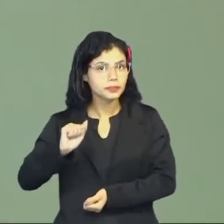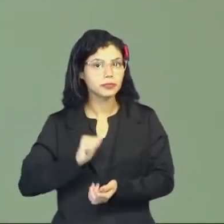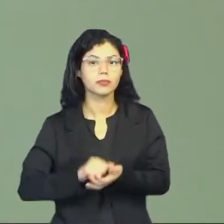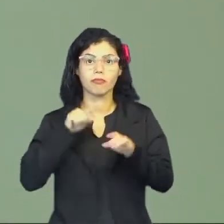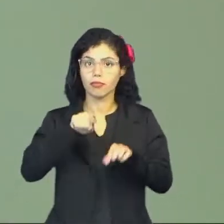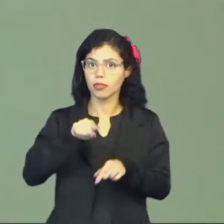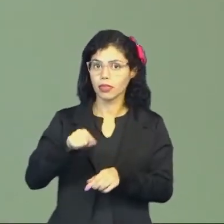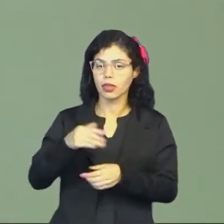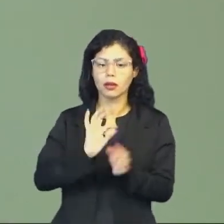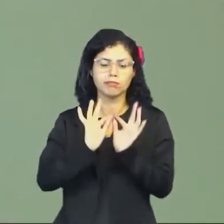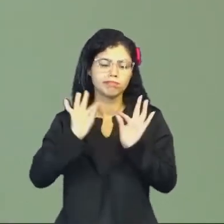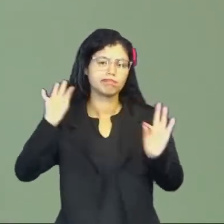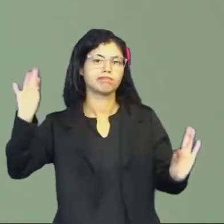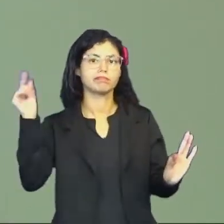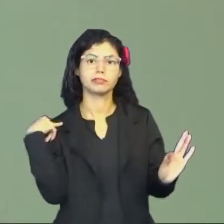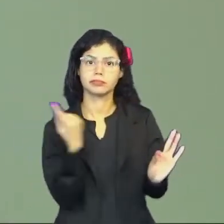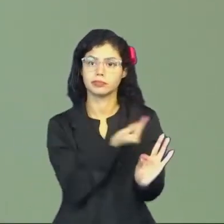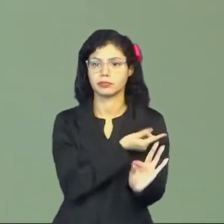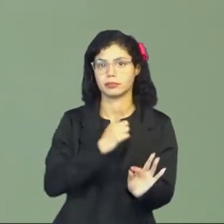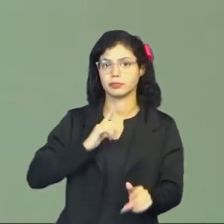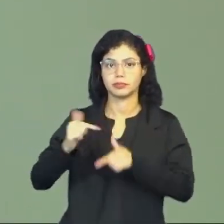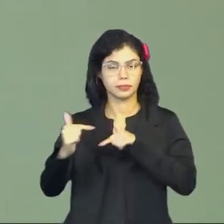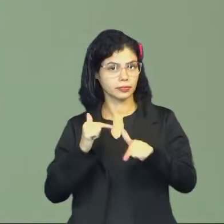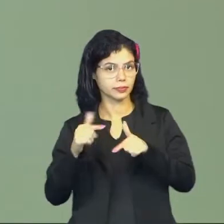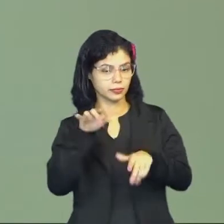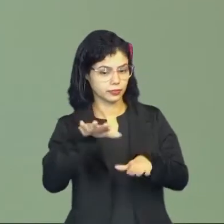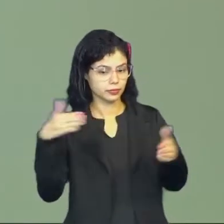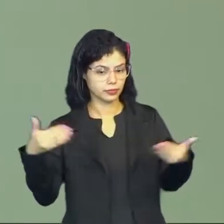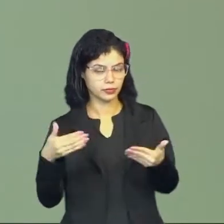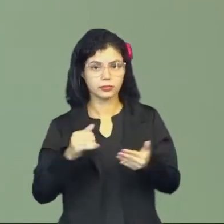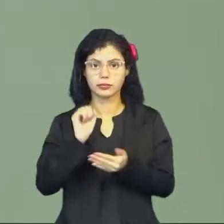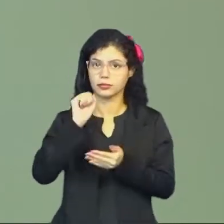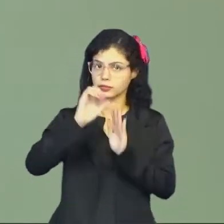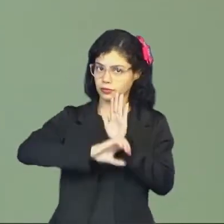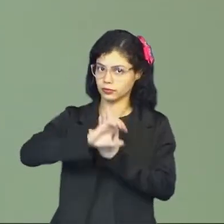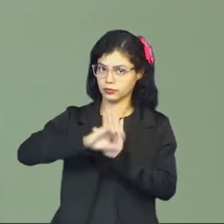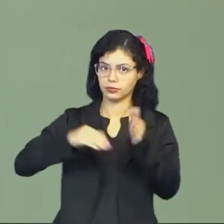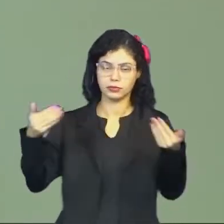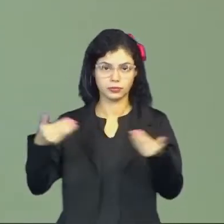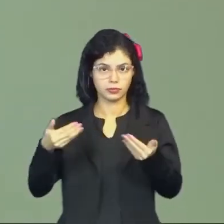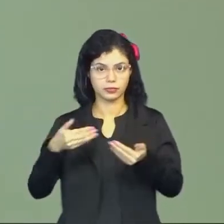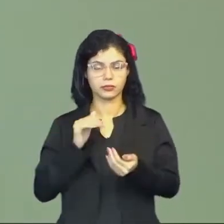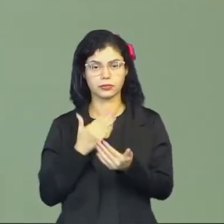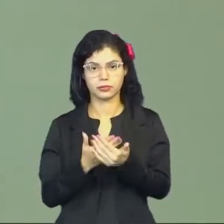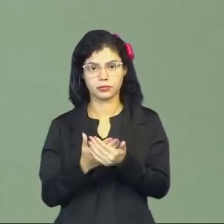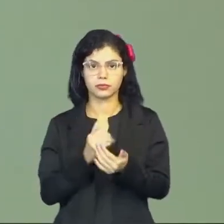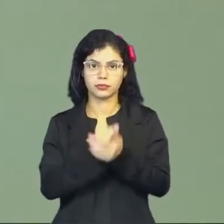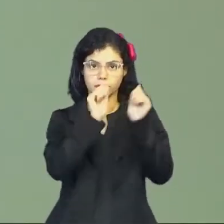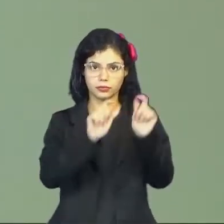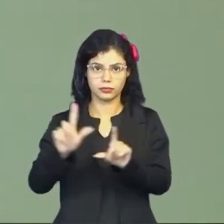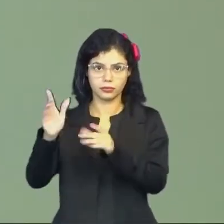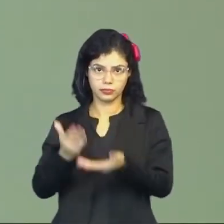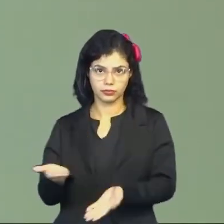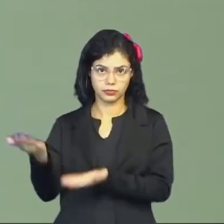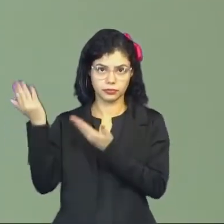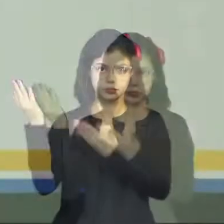essas são as medidas que a gente vai trabalhar nessa aula, tudo bem? Então, vamos ao slide.